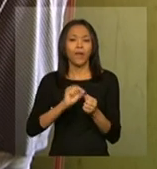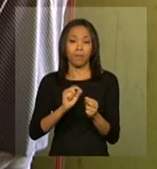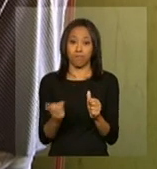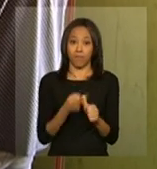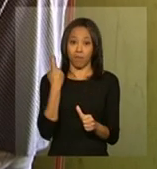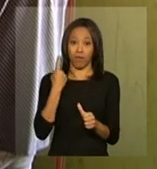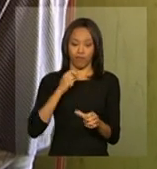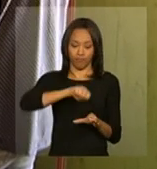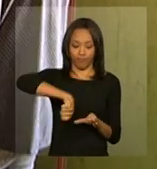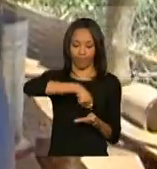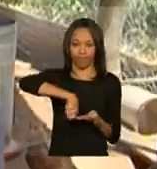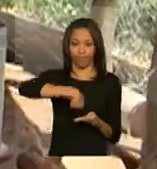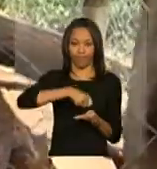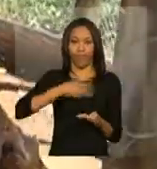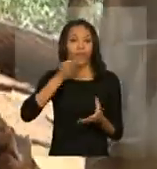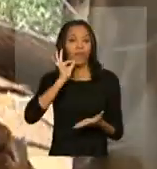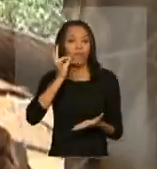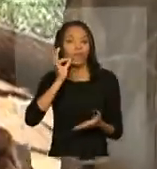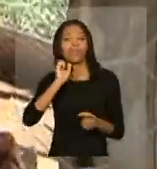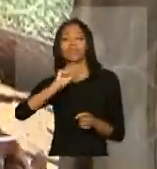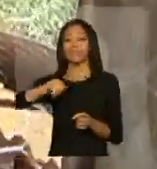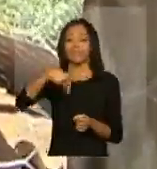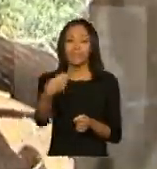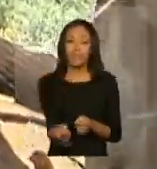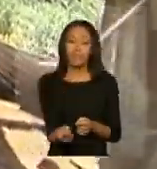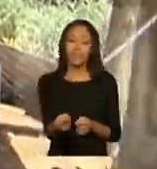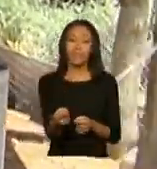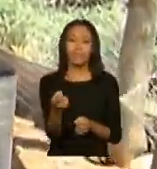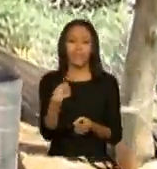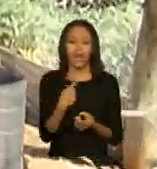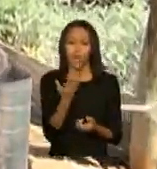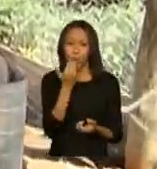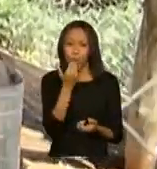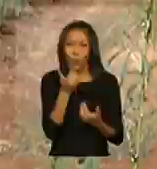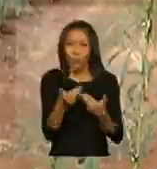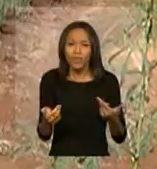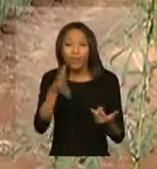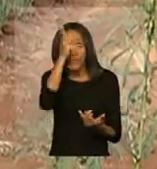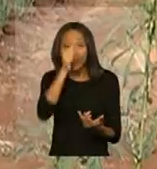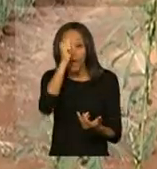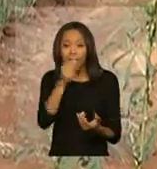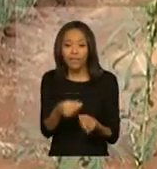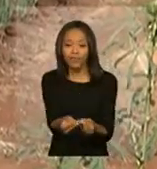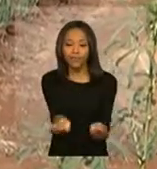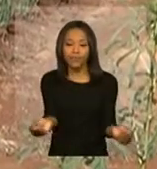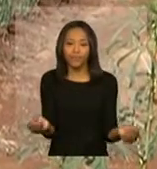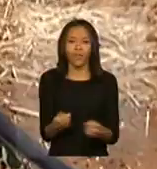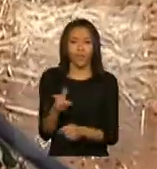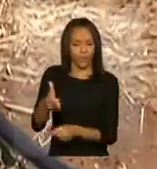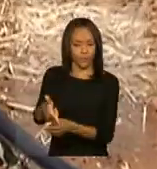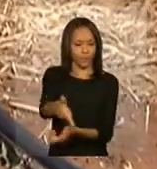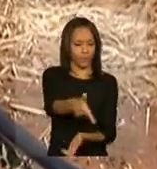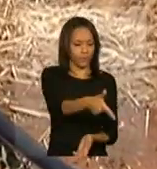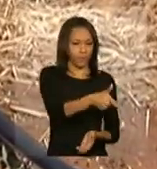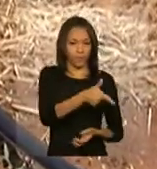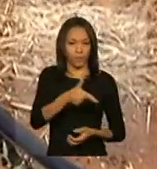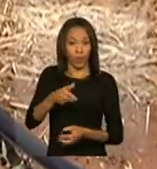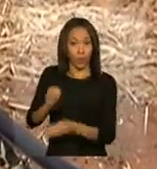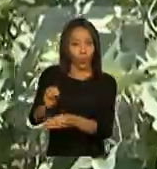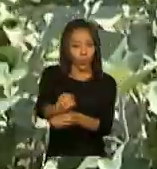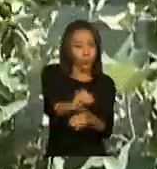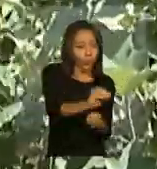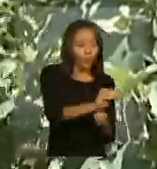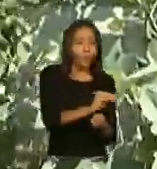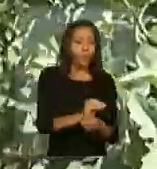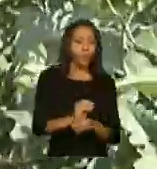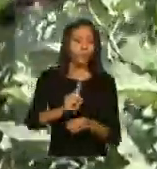cozinha fazendo café. Depois, é hora de dar ração para as galinhas, irrigar o canteiro, cuidar da horta